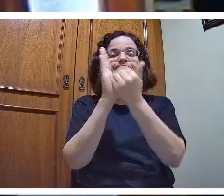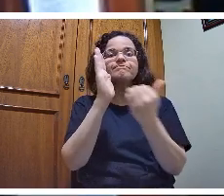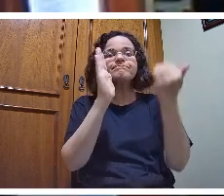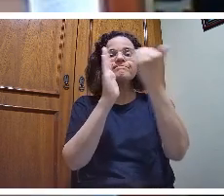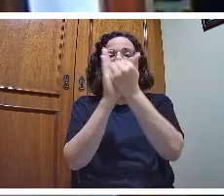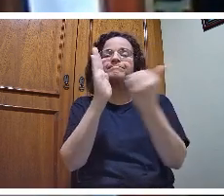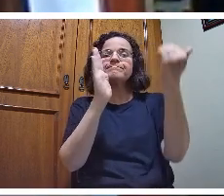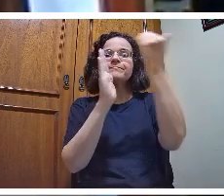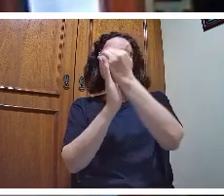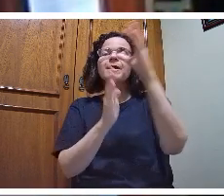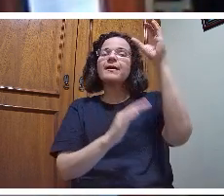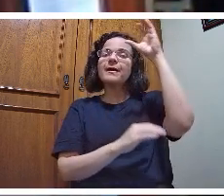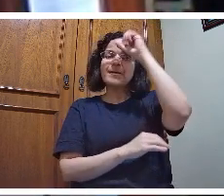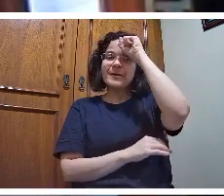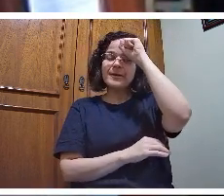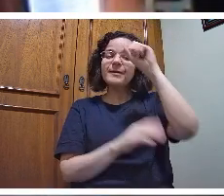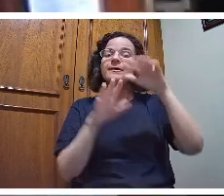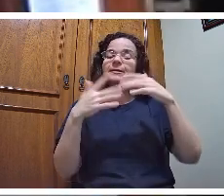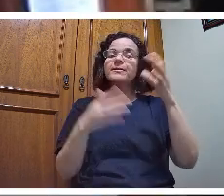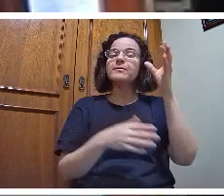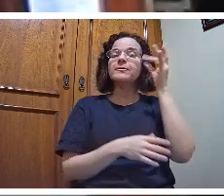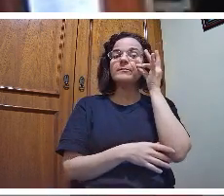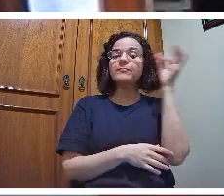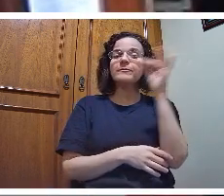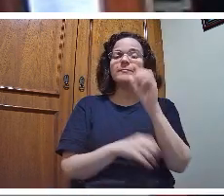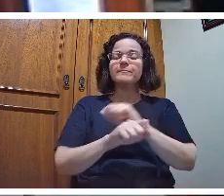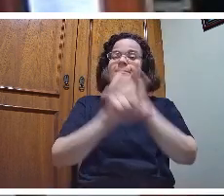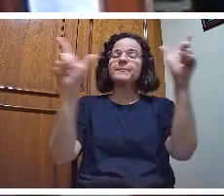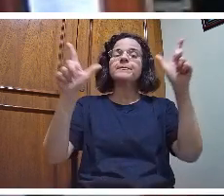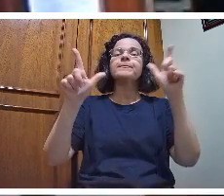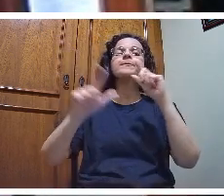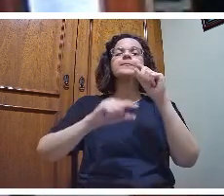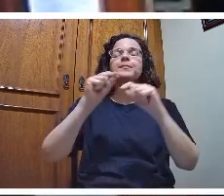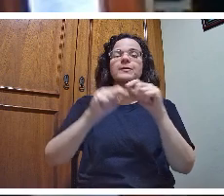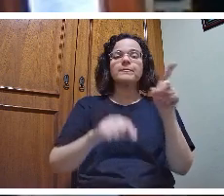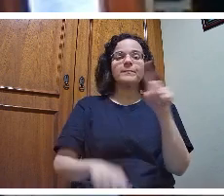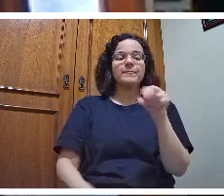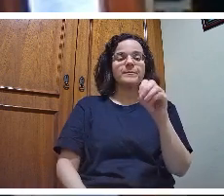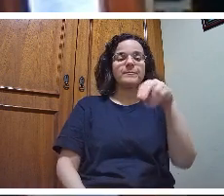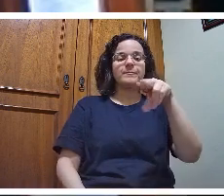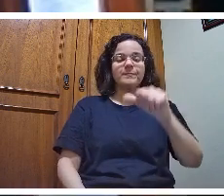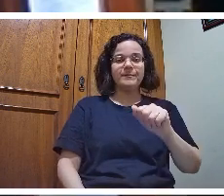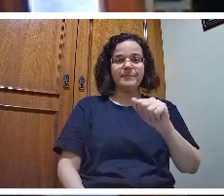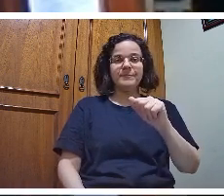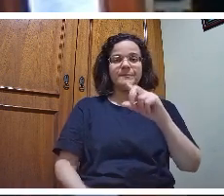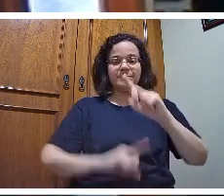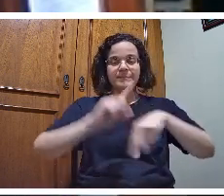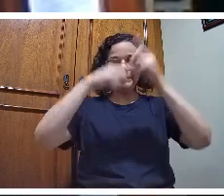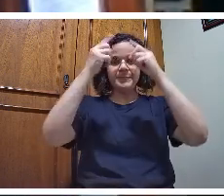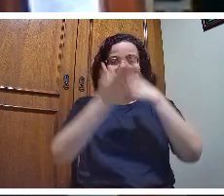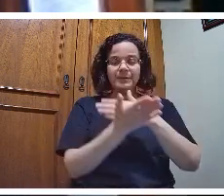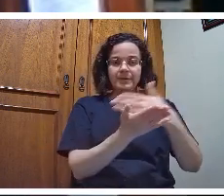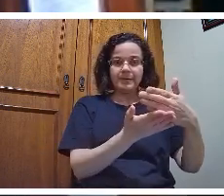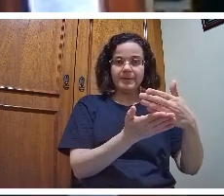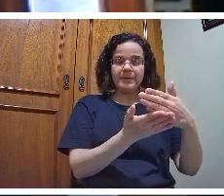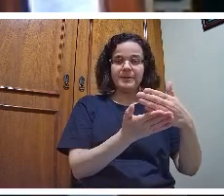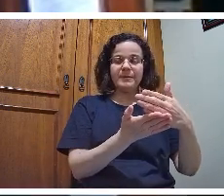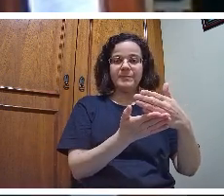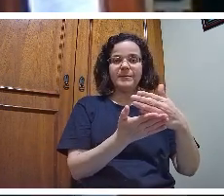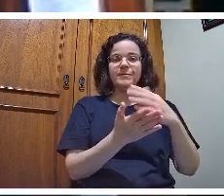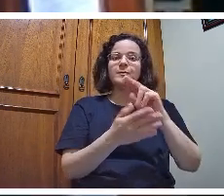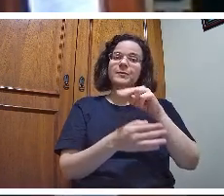na zona de desenvolvimento inicial ou no desenvolvimento atual não precisa do professor